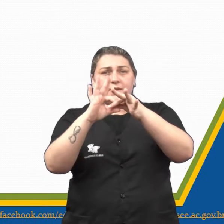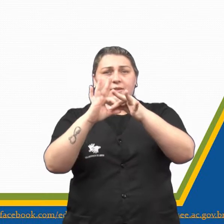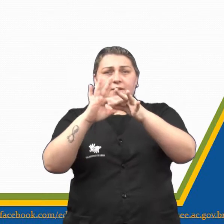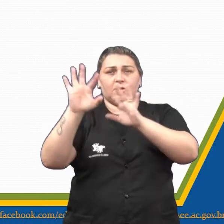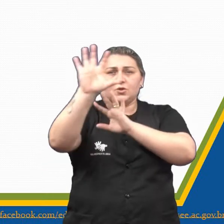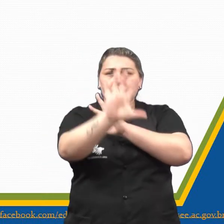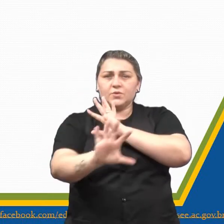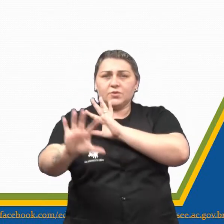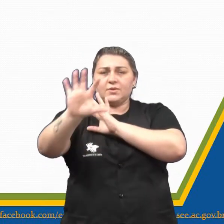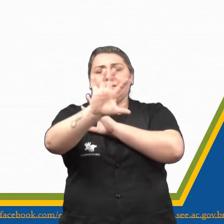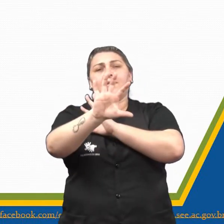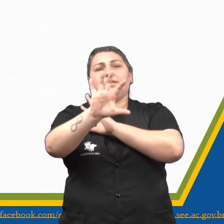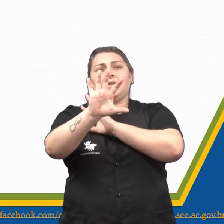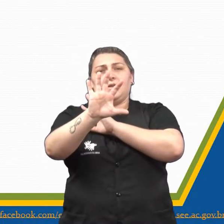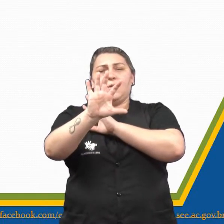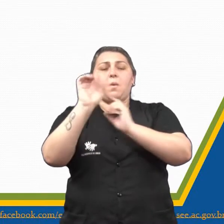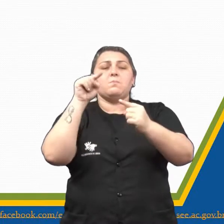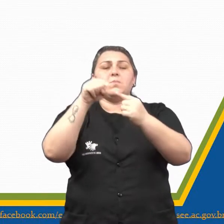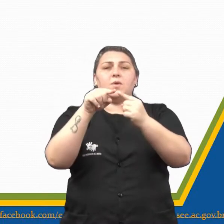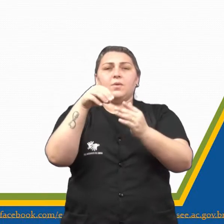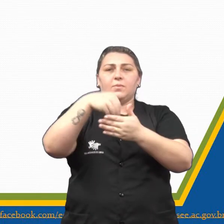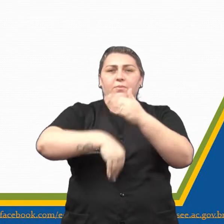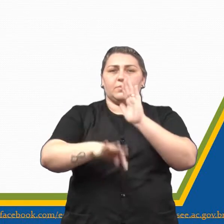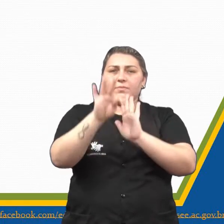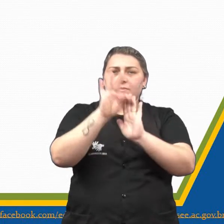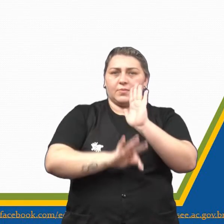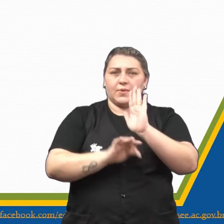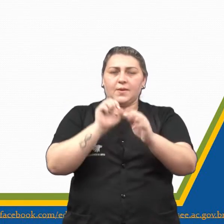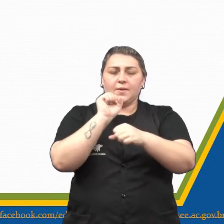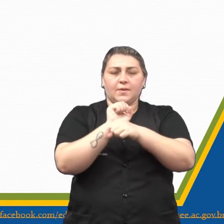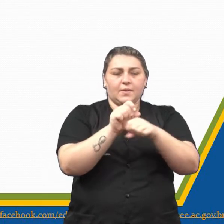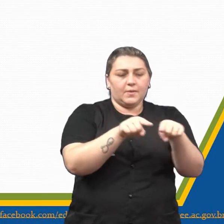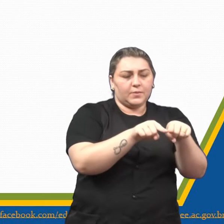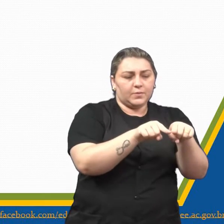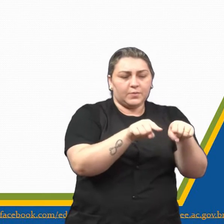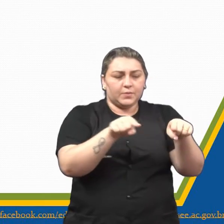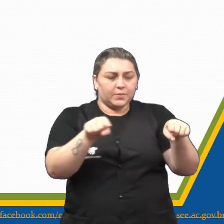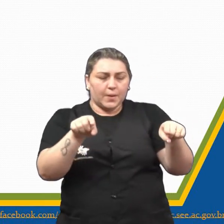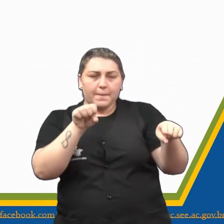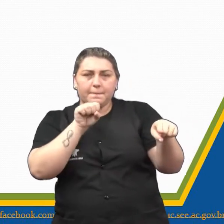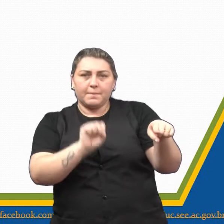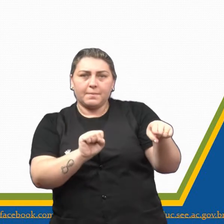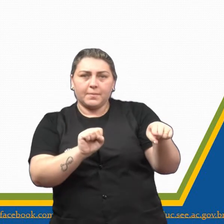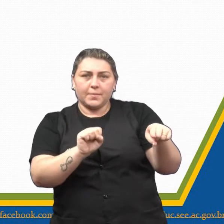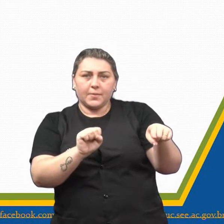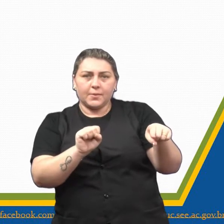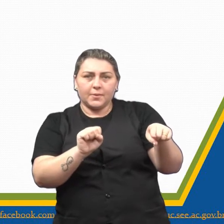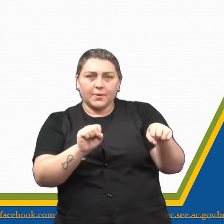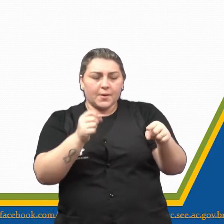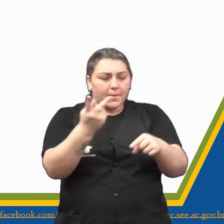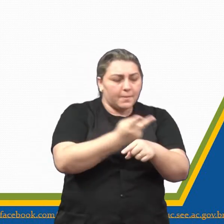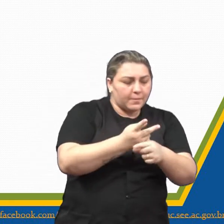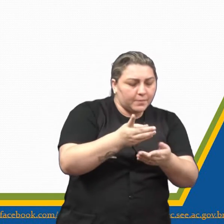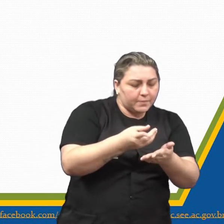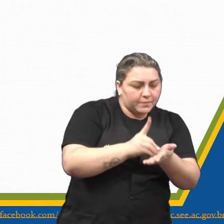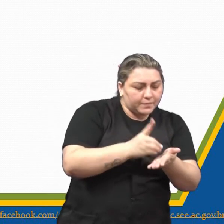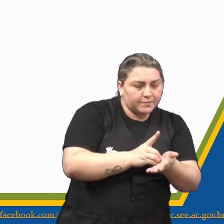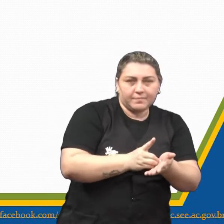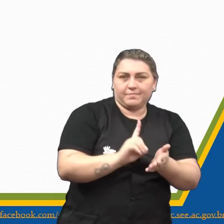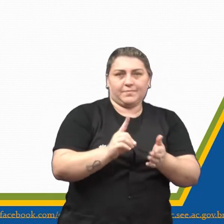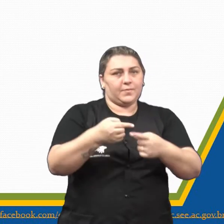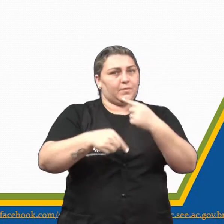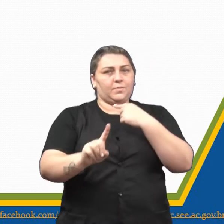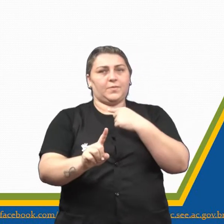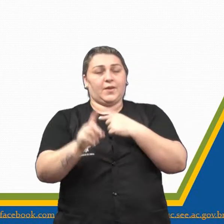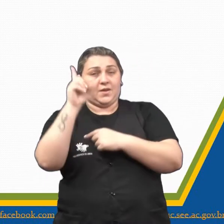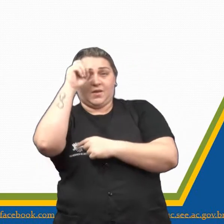e do que ele trata. Se você parar a cada linha para procurar um significado no dicionário, vai ficar muito mais difícil entender o